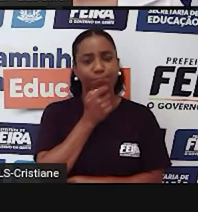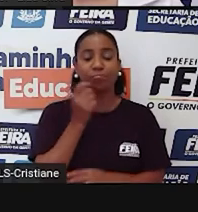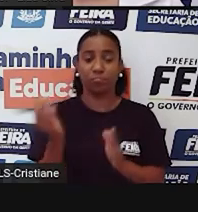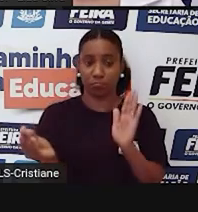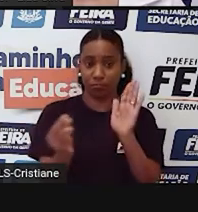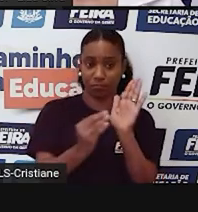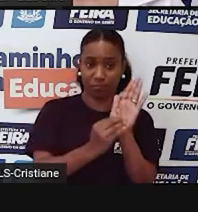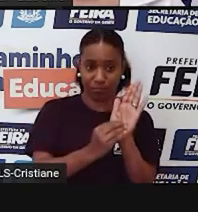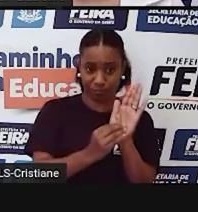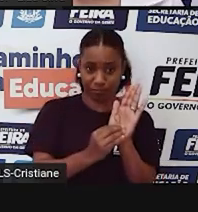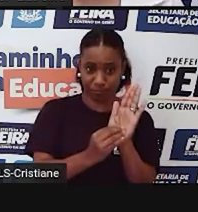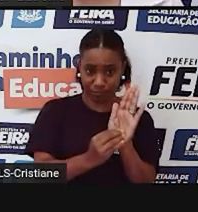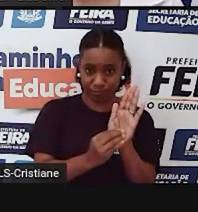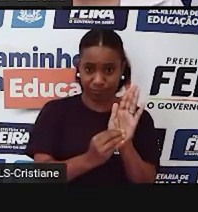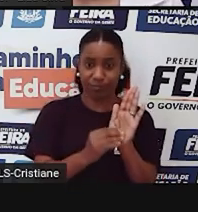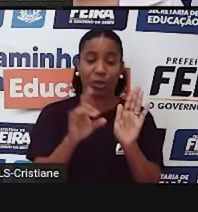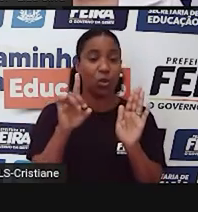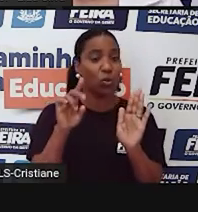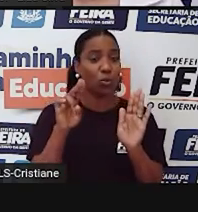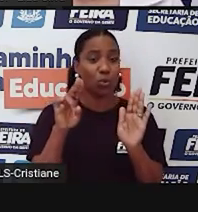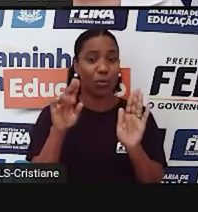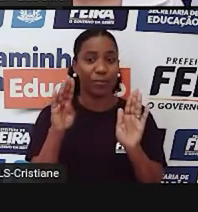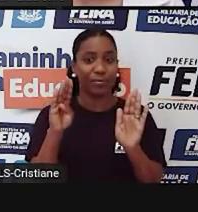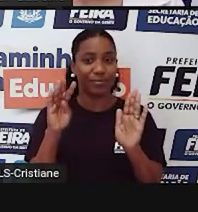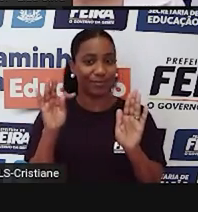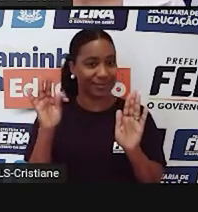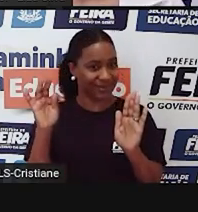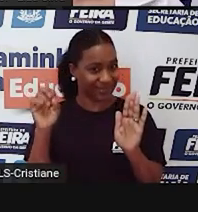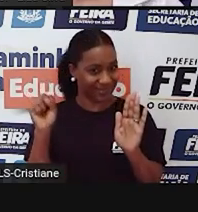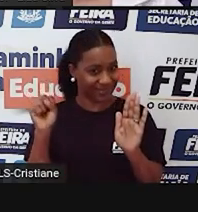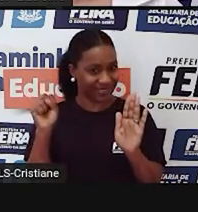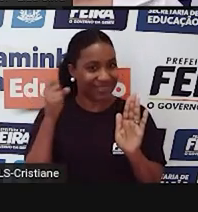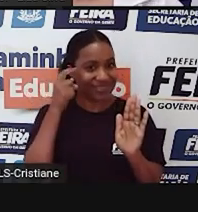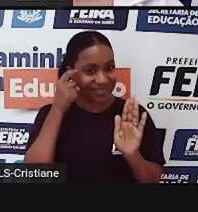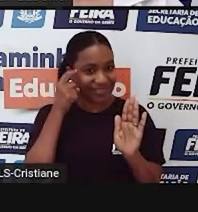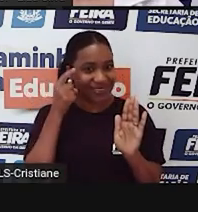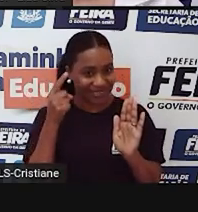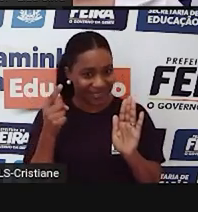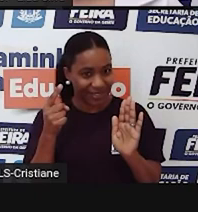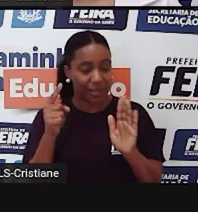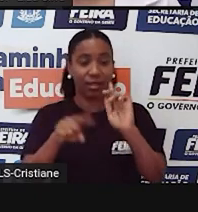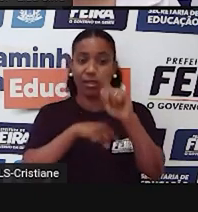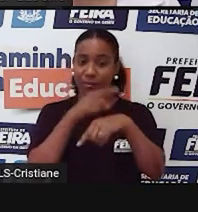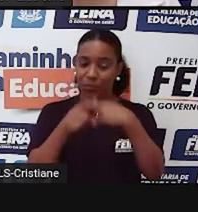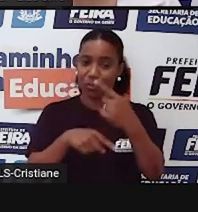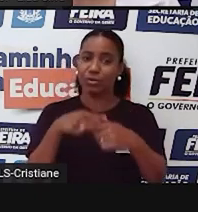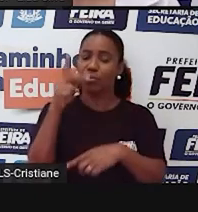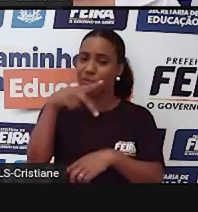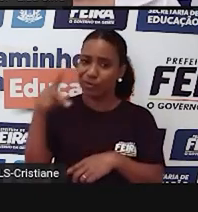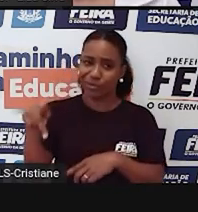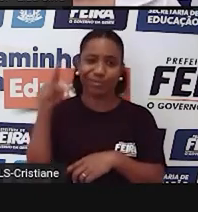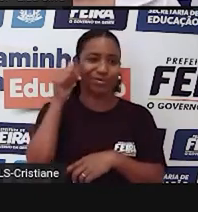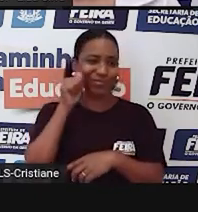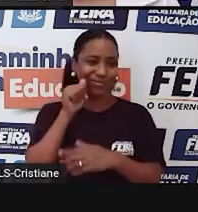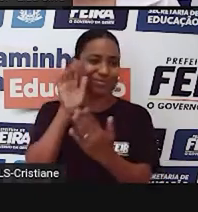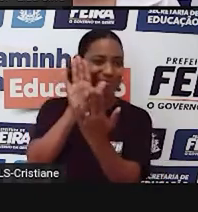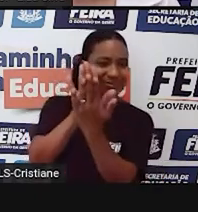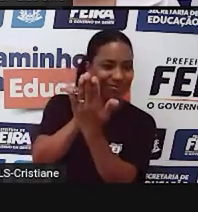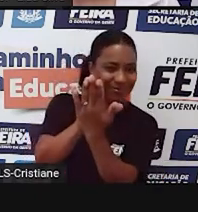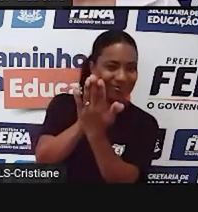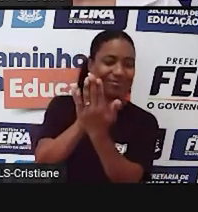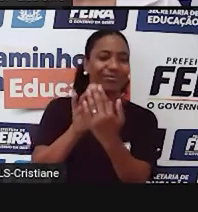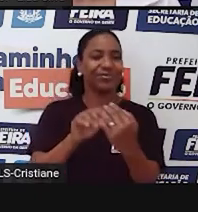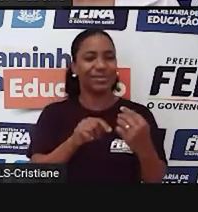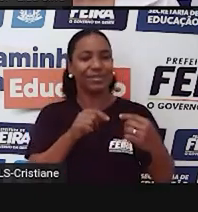você escreve dados. E não se esqueça de tirar as suas dúvidas na primeira oportunidade que você